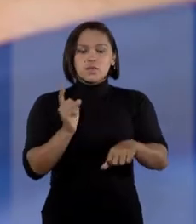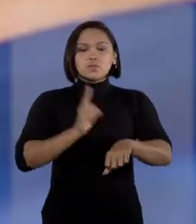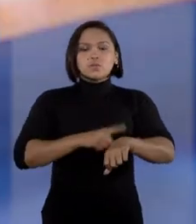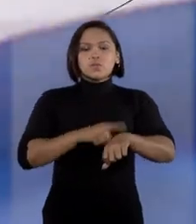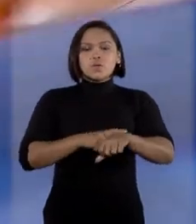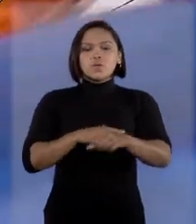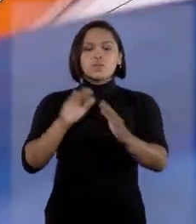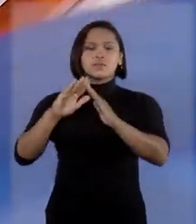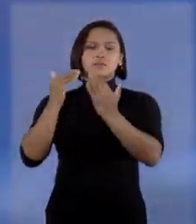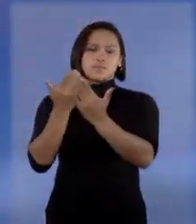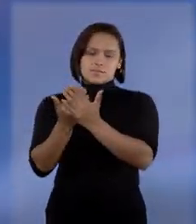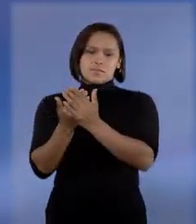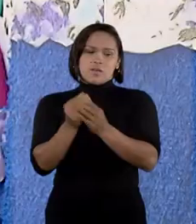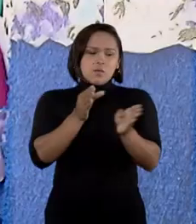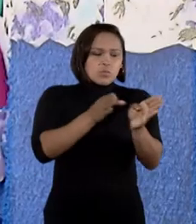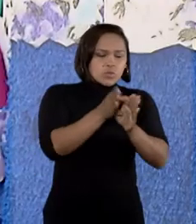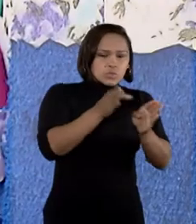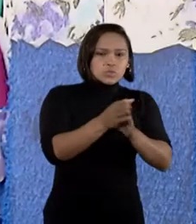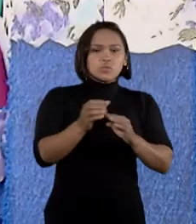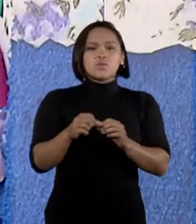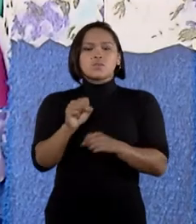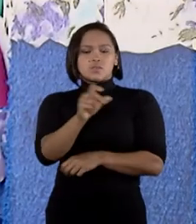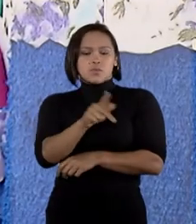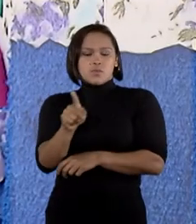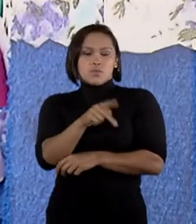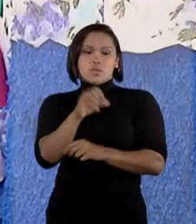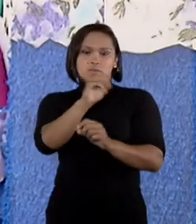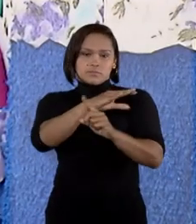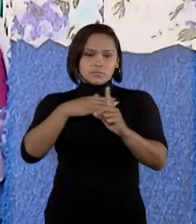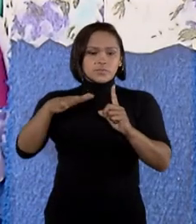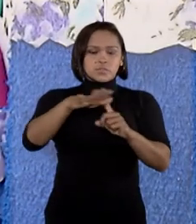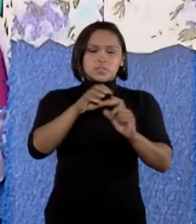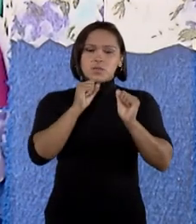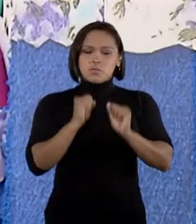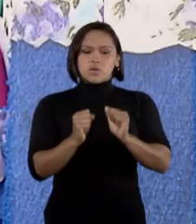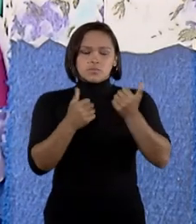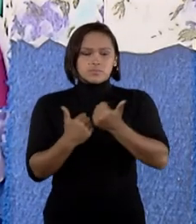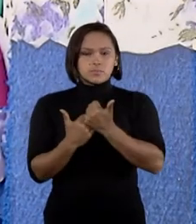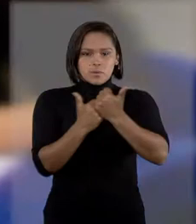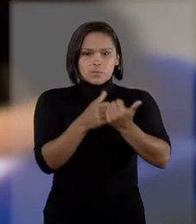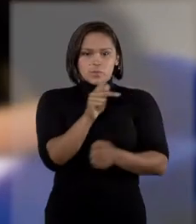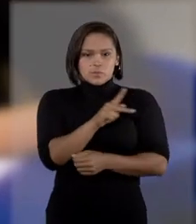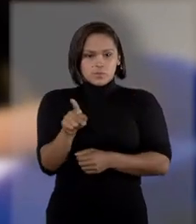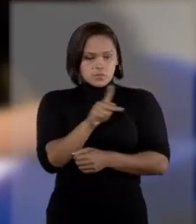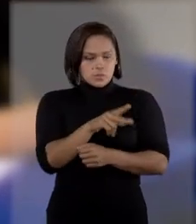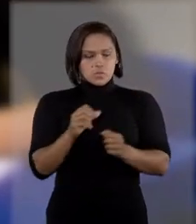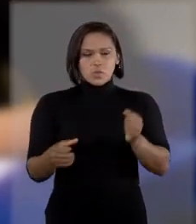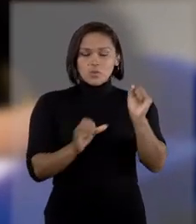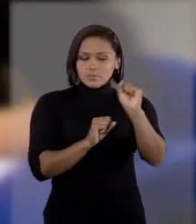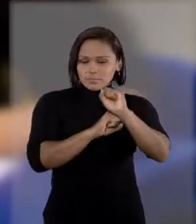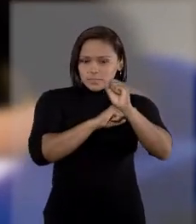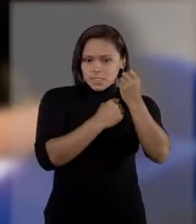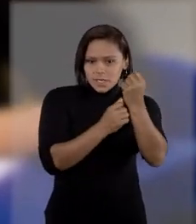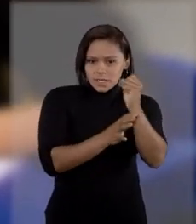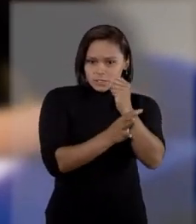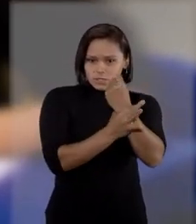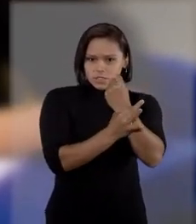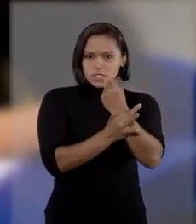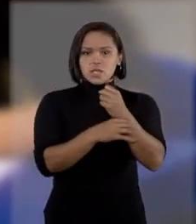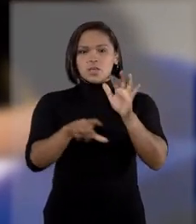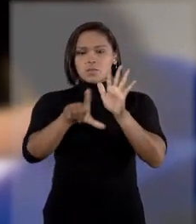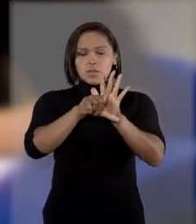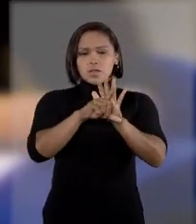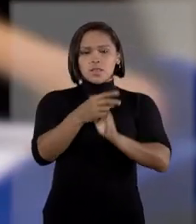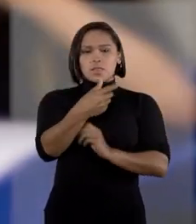regular, monitores ou educadores sociais dão suporte ao professor. Um apoio garantido pela Lei 13.146